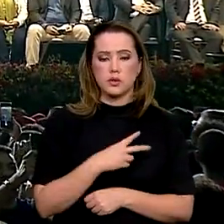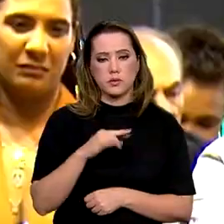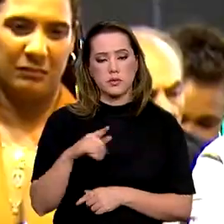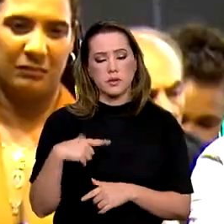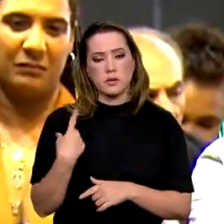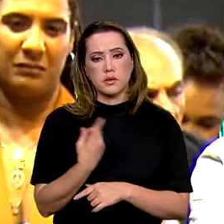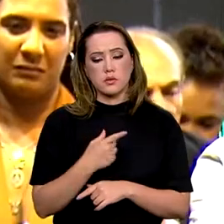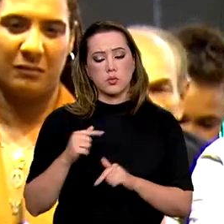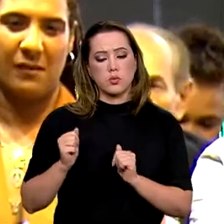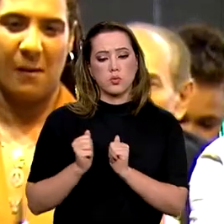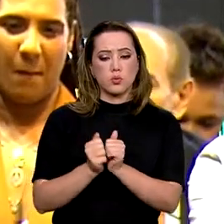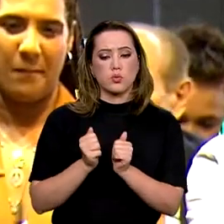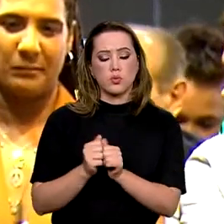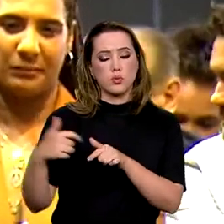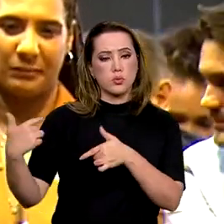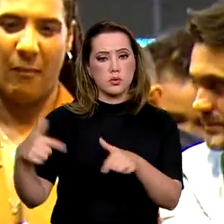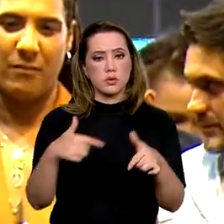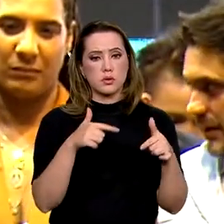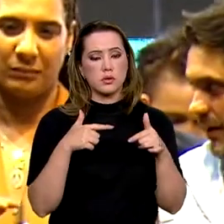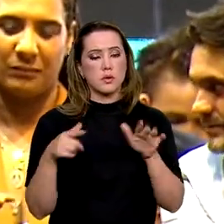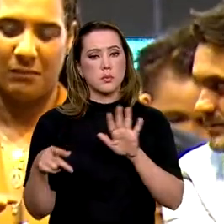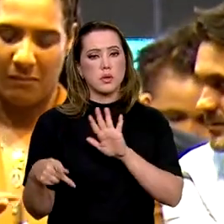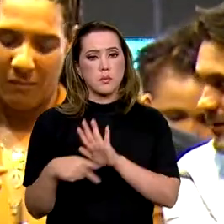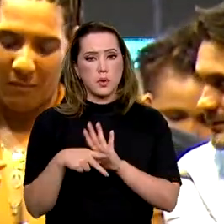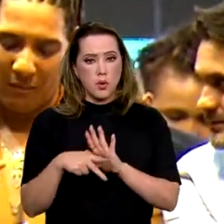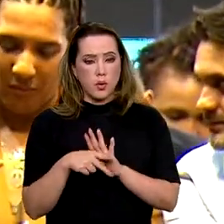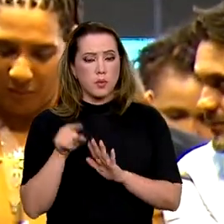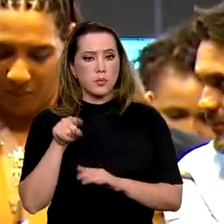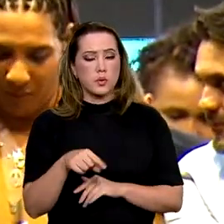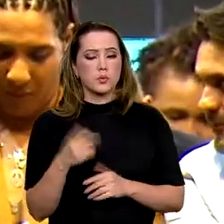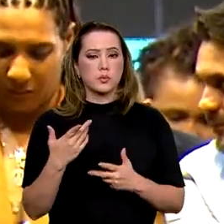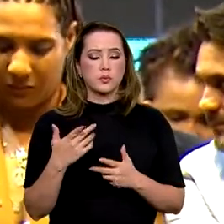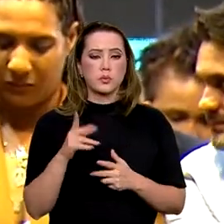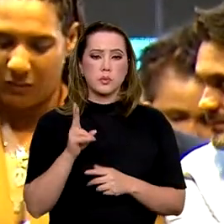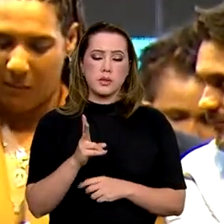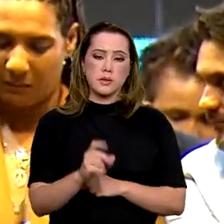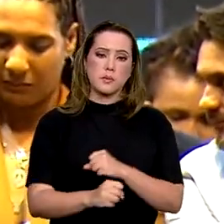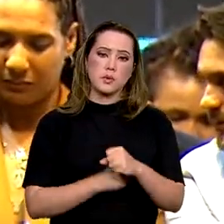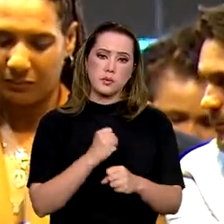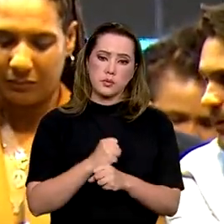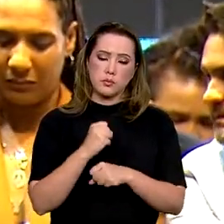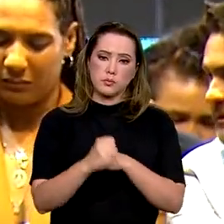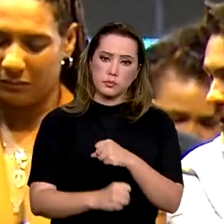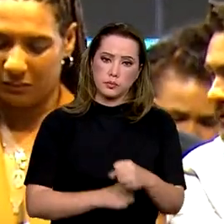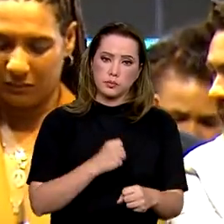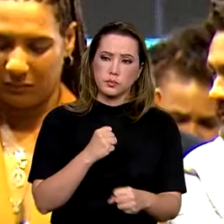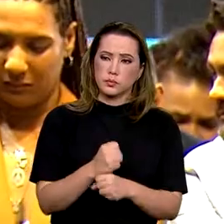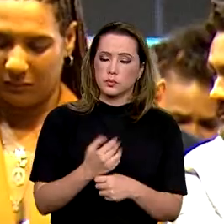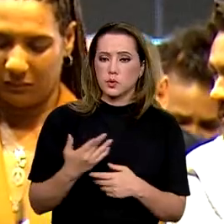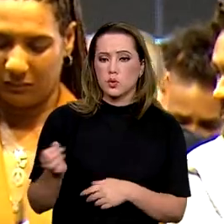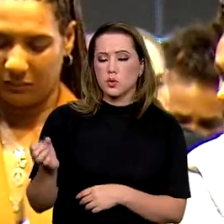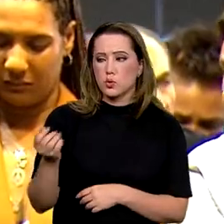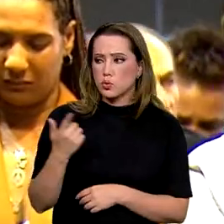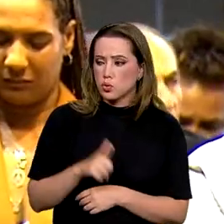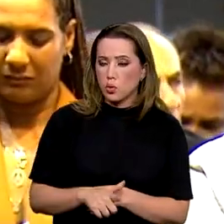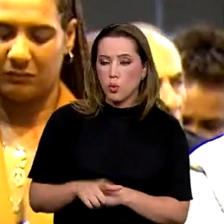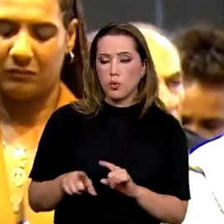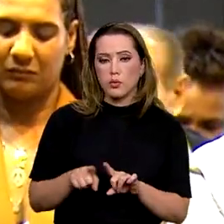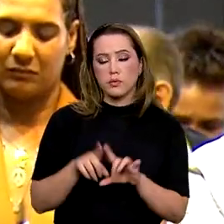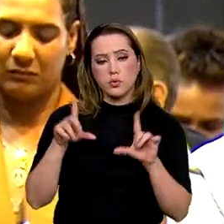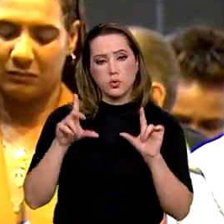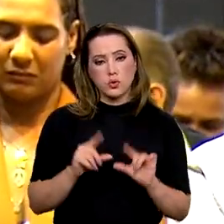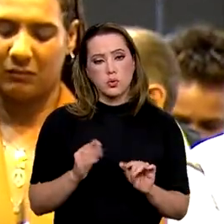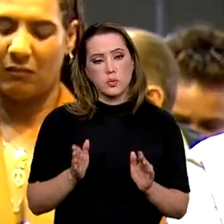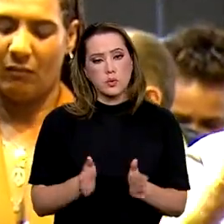conjunto de ações monitoradas para, ano a ano, novamente, reduzir a